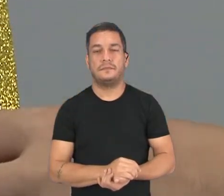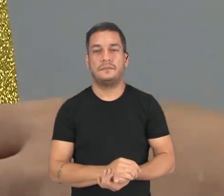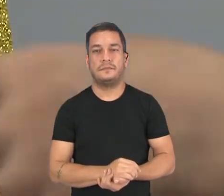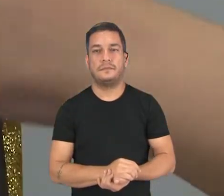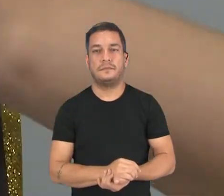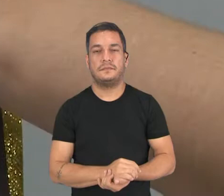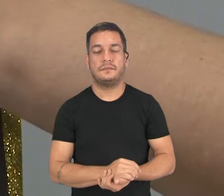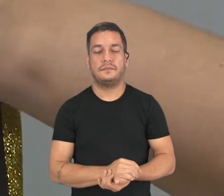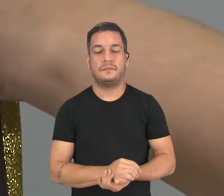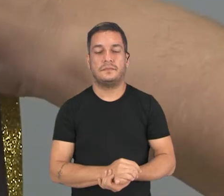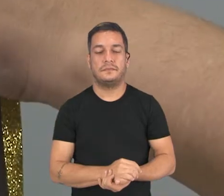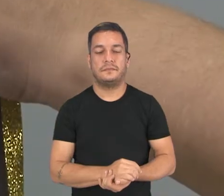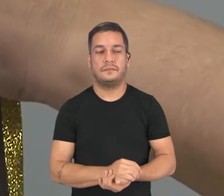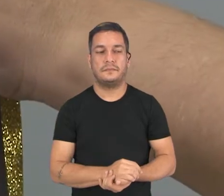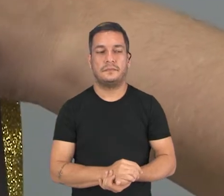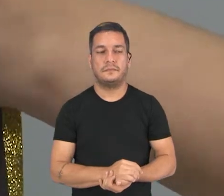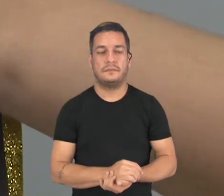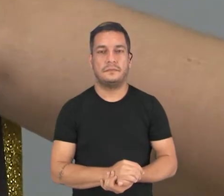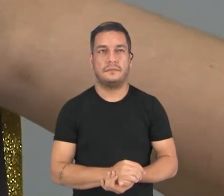regra.